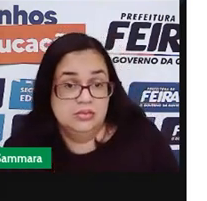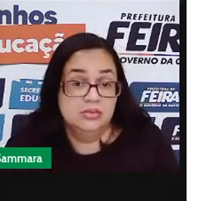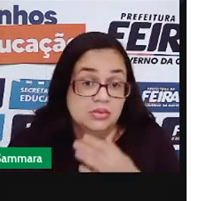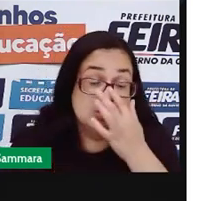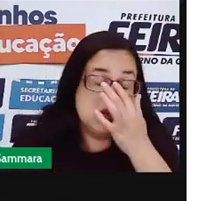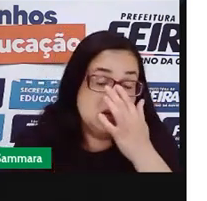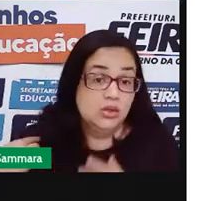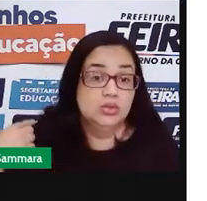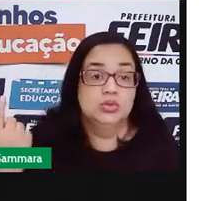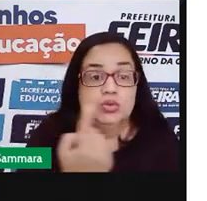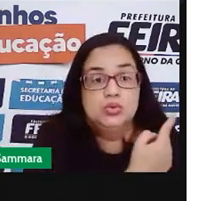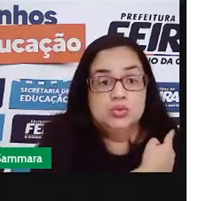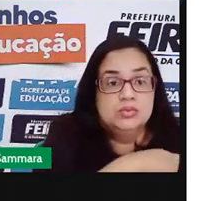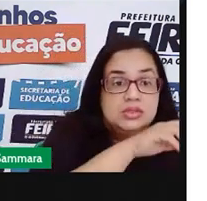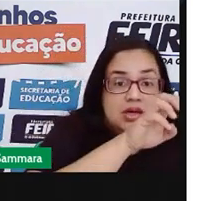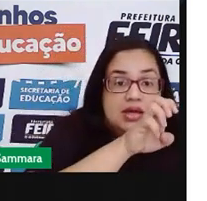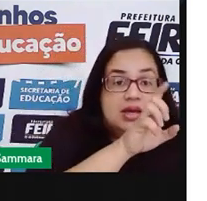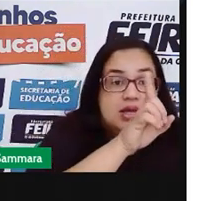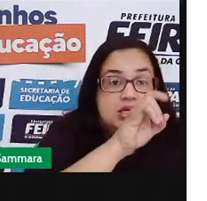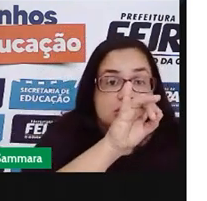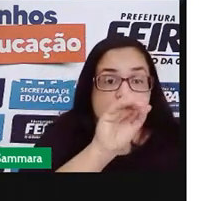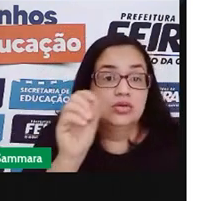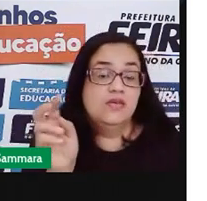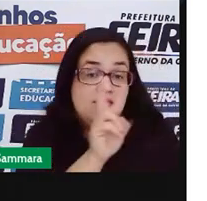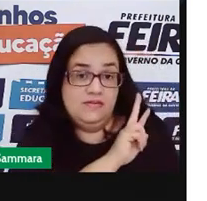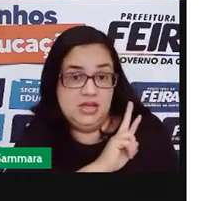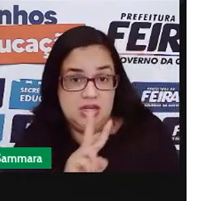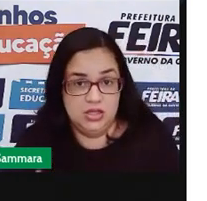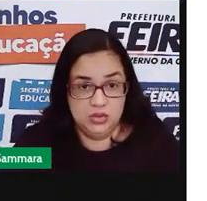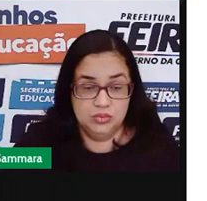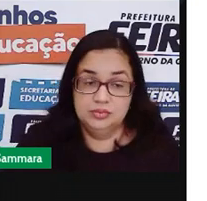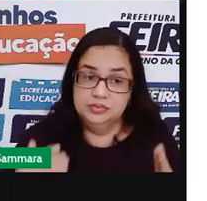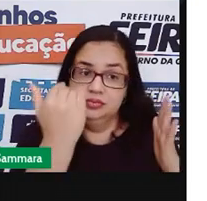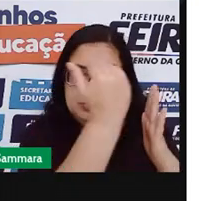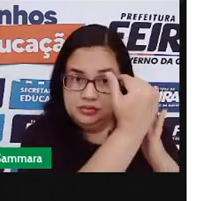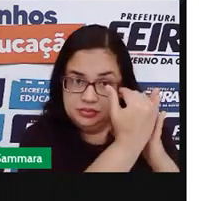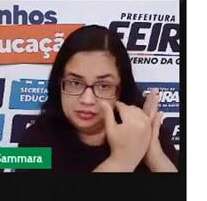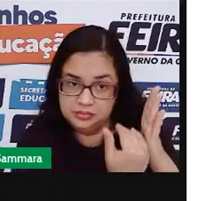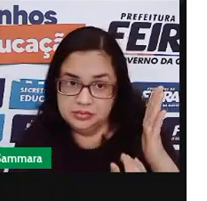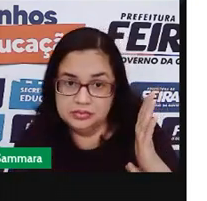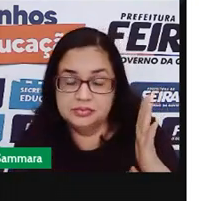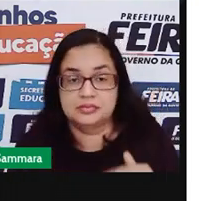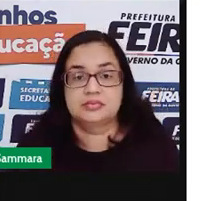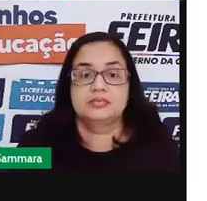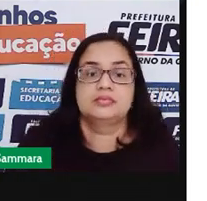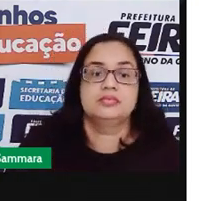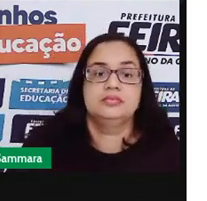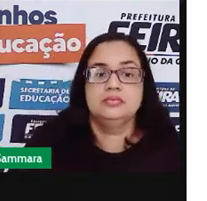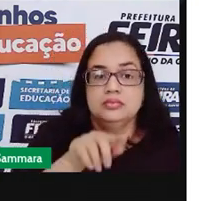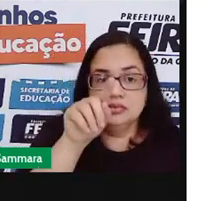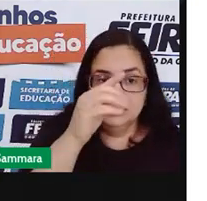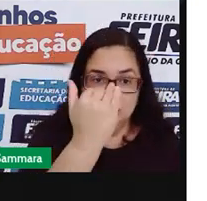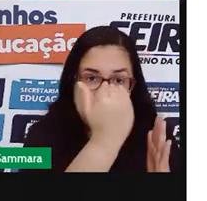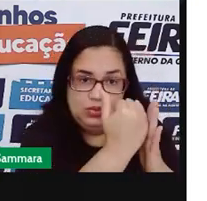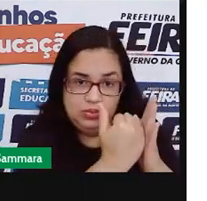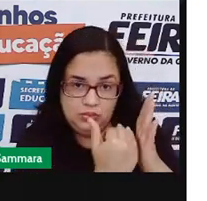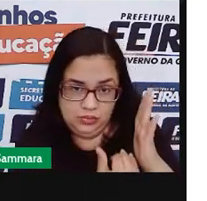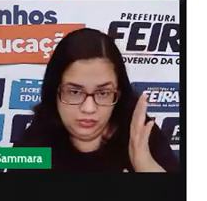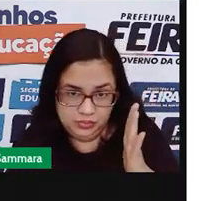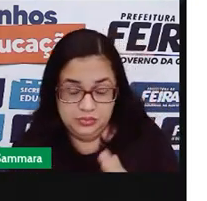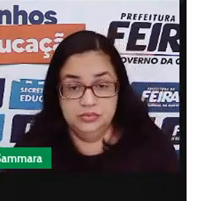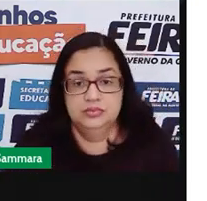os nossos Edis, ou vereadores. Jurandir Carvalho, Jerusa Sampaio,